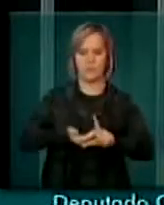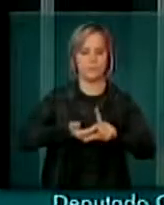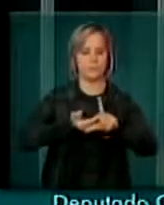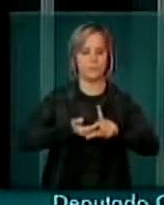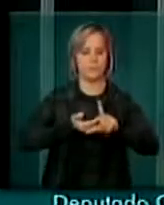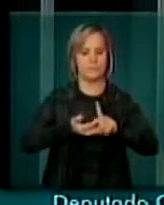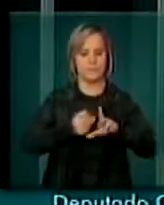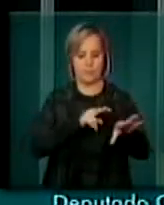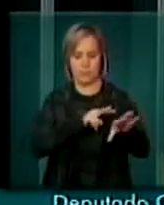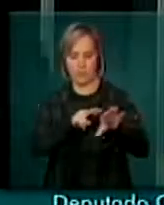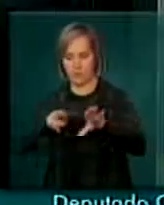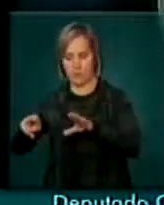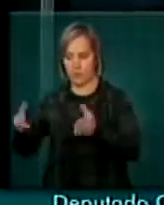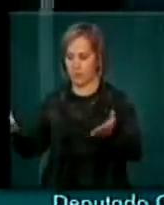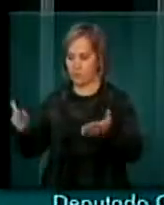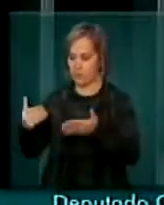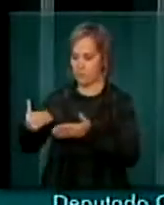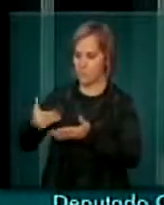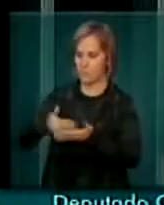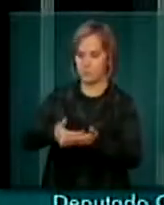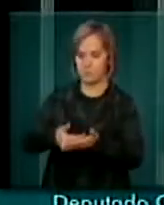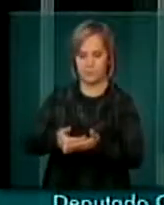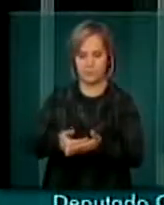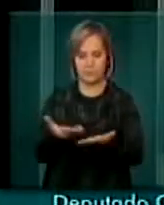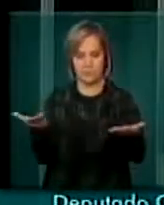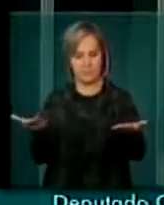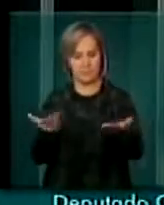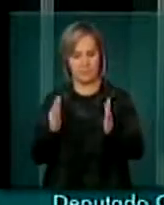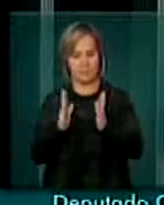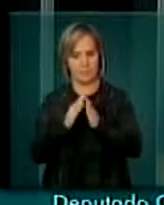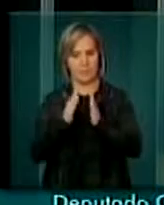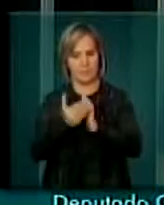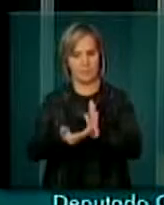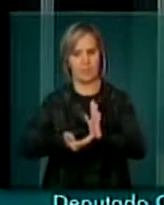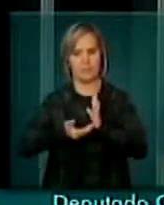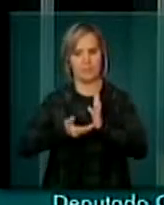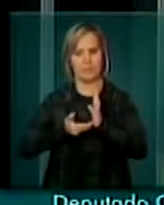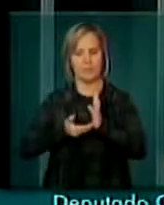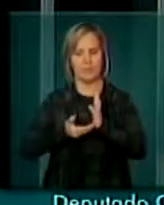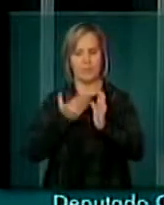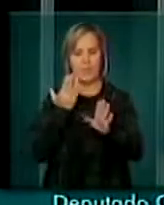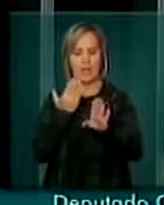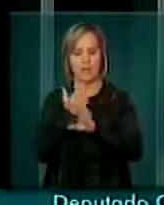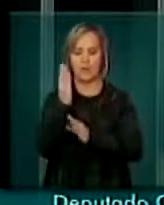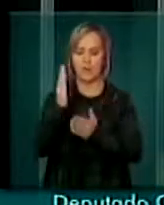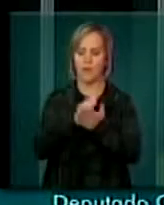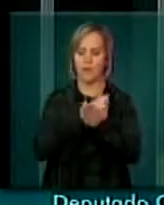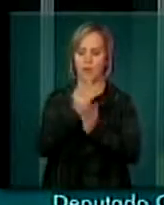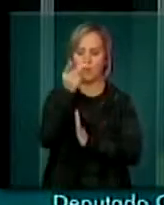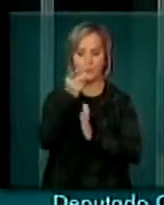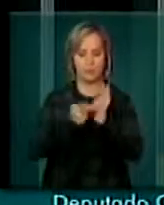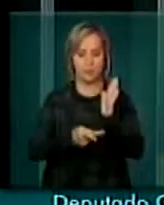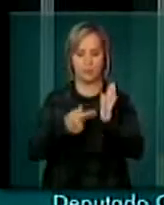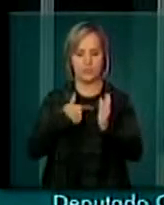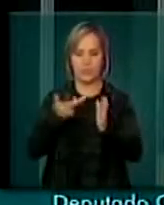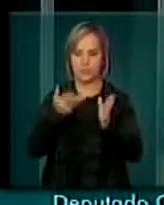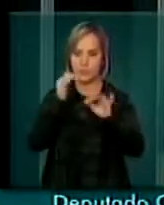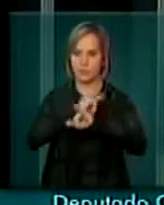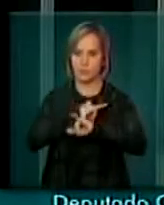decorrer dessa semana, essa Casa aprovou alguns projetos, dentre os quais eu quero destacar